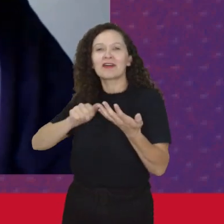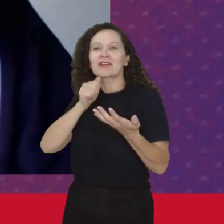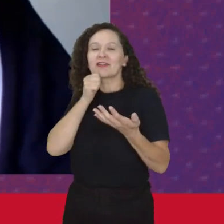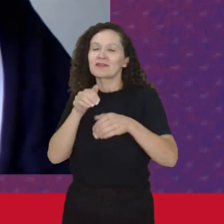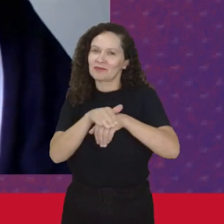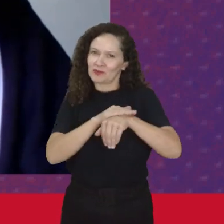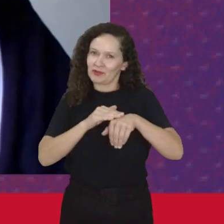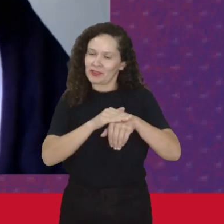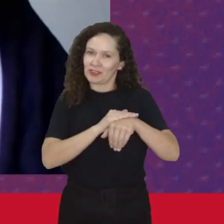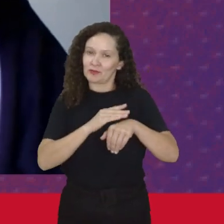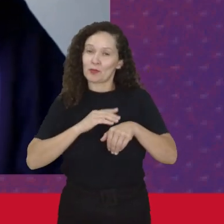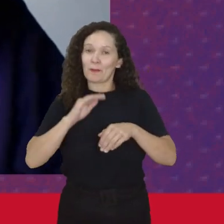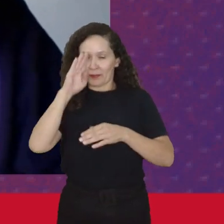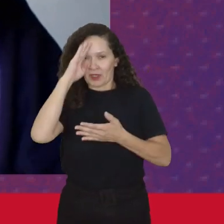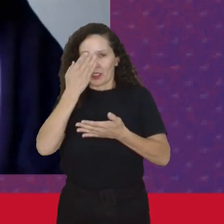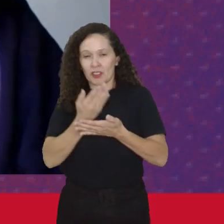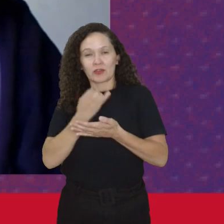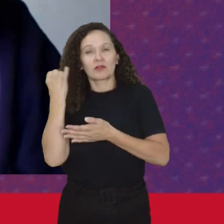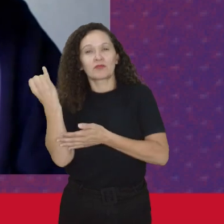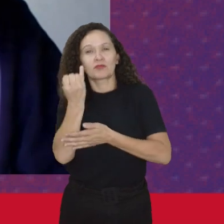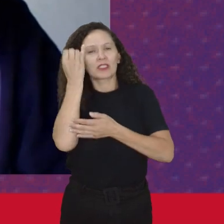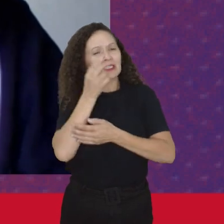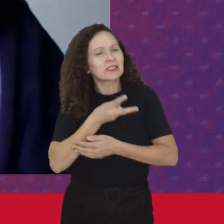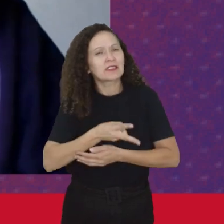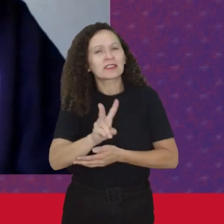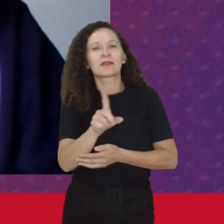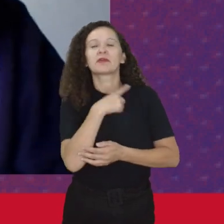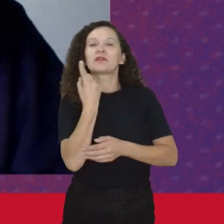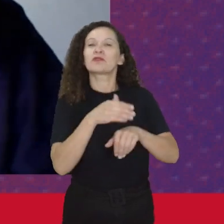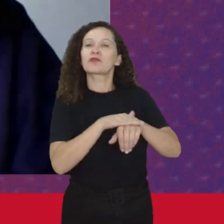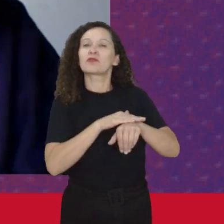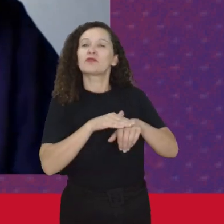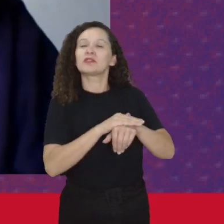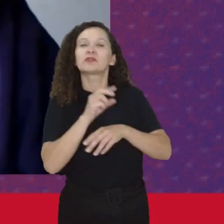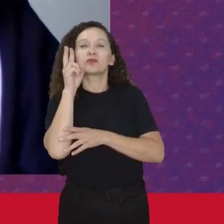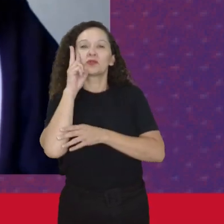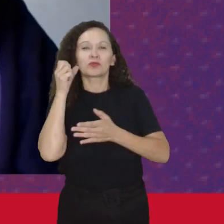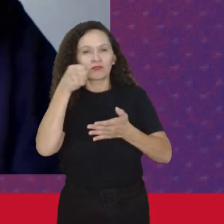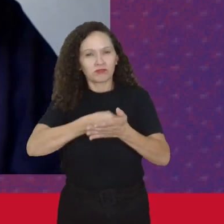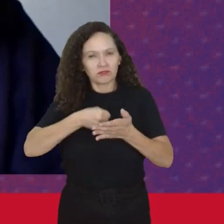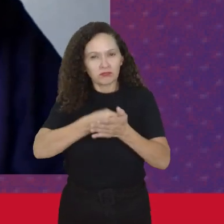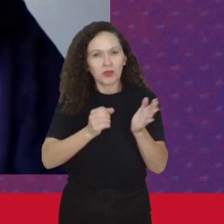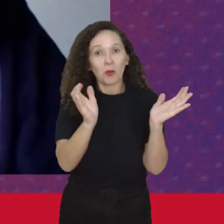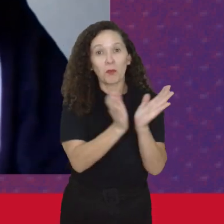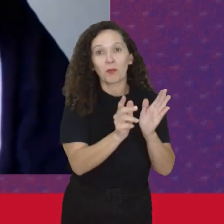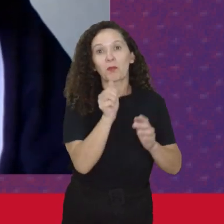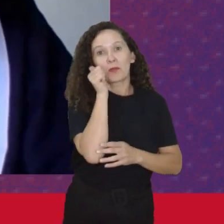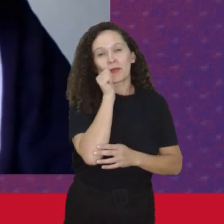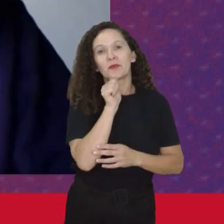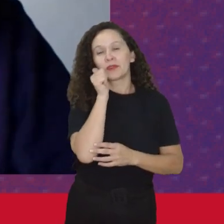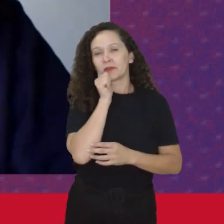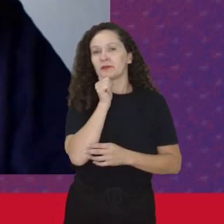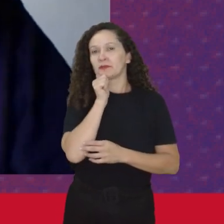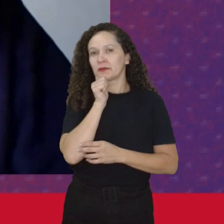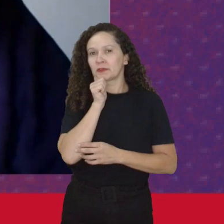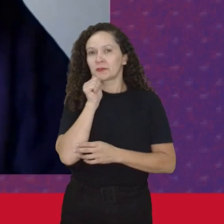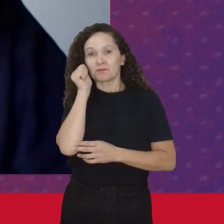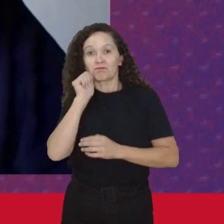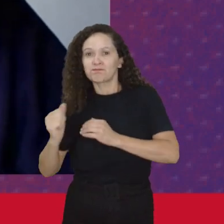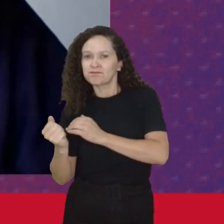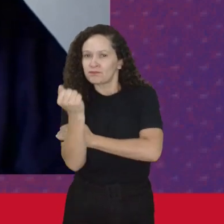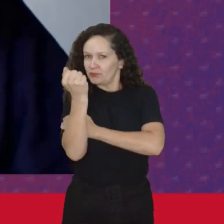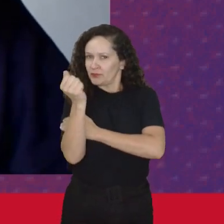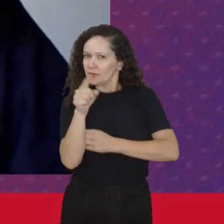E acho que sempre importante, quando a gente vai falar da história, da luta das mulheres e do feminismo